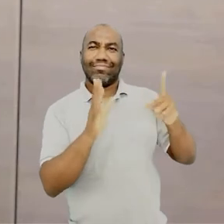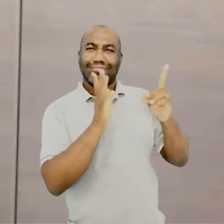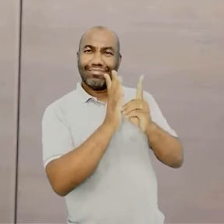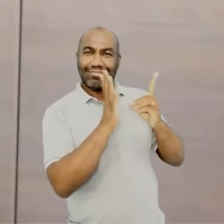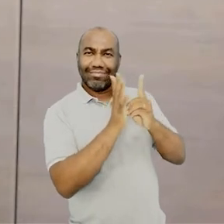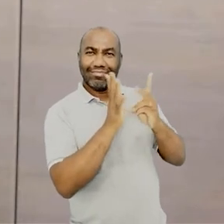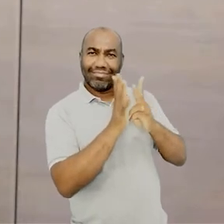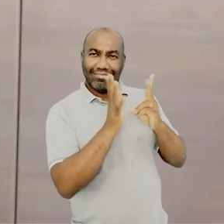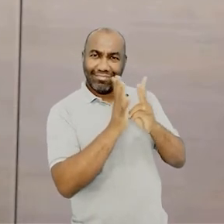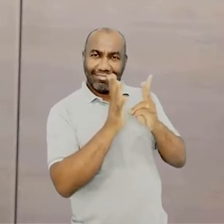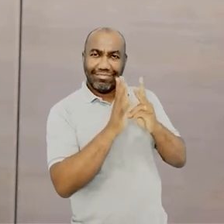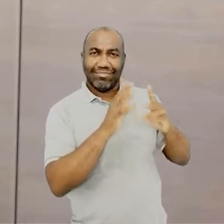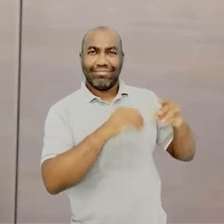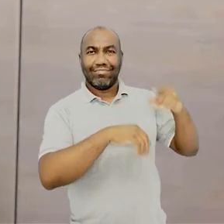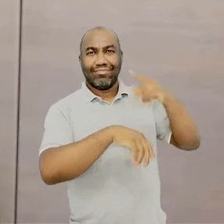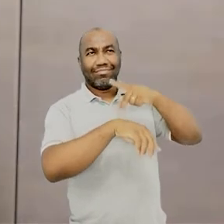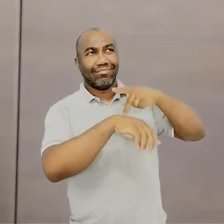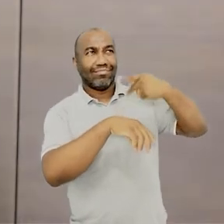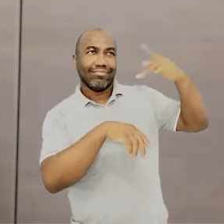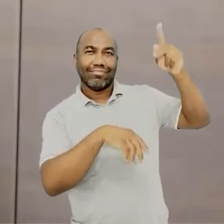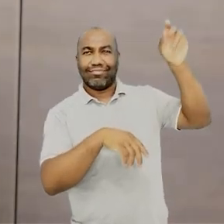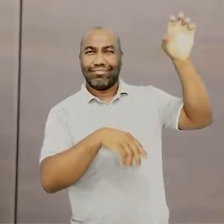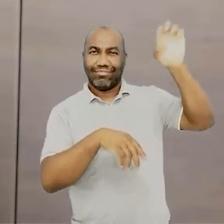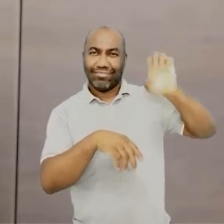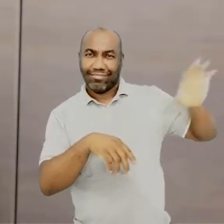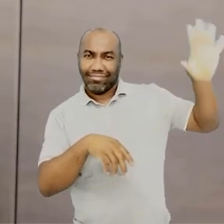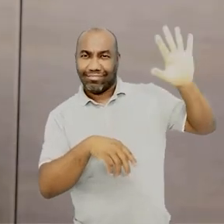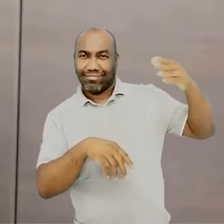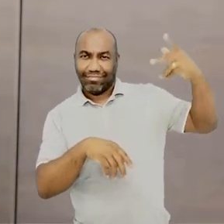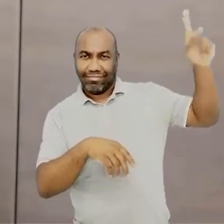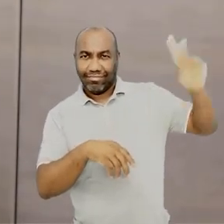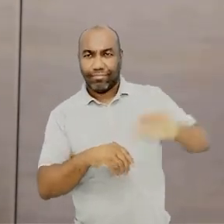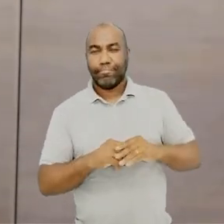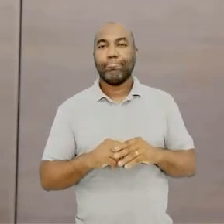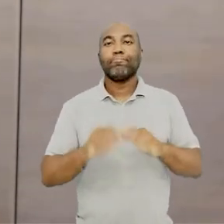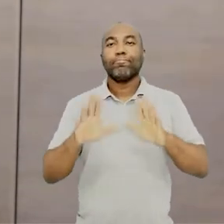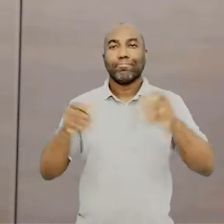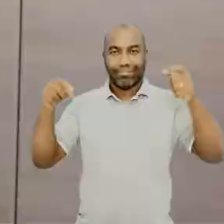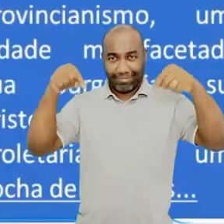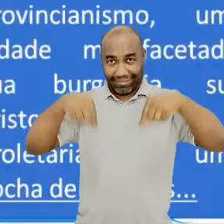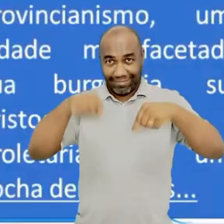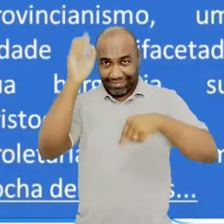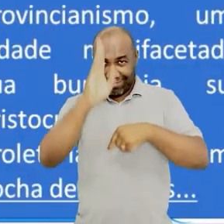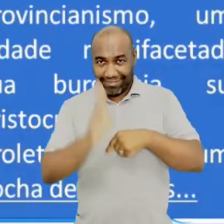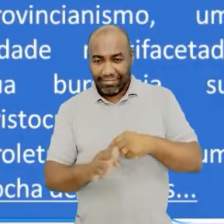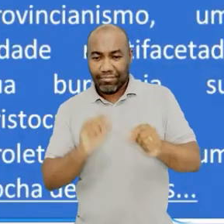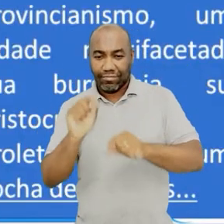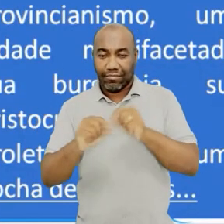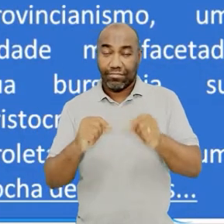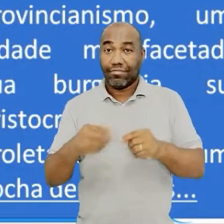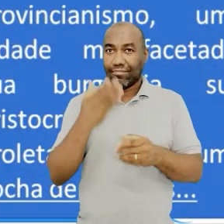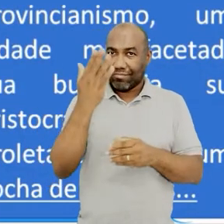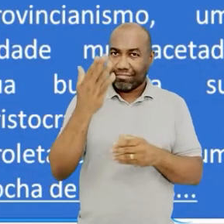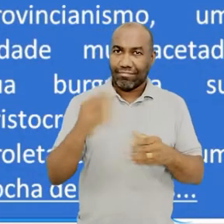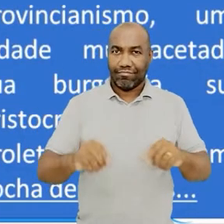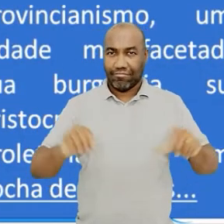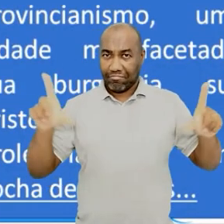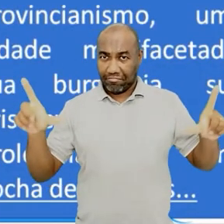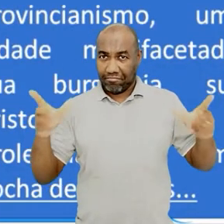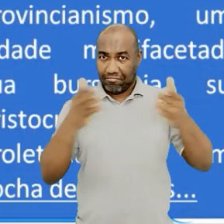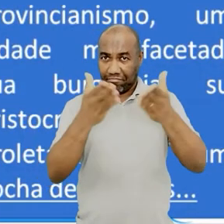tivemos até o presente momento. Vamos ver algumas das suas obras? Está aí na tela para vocês, congela,